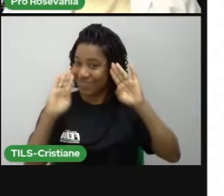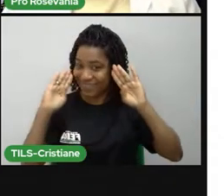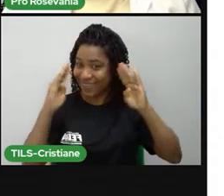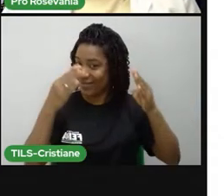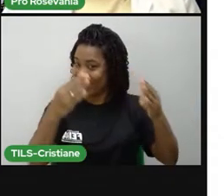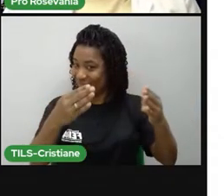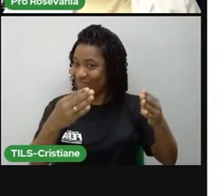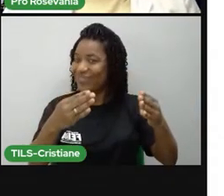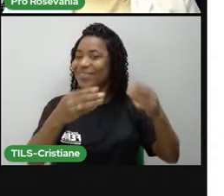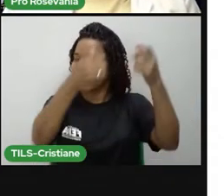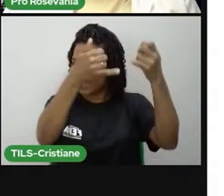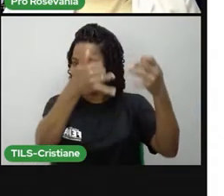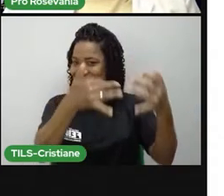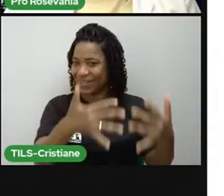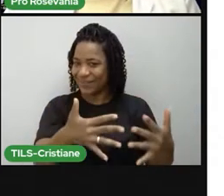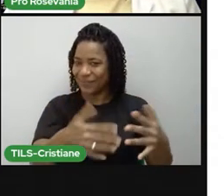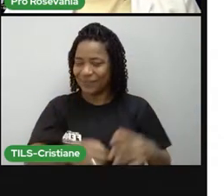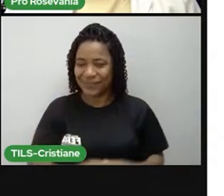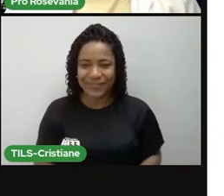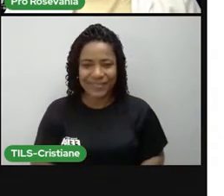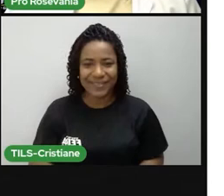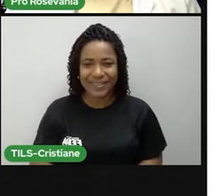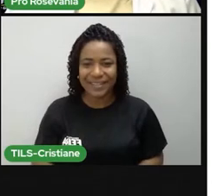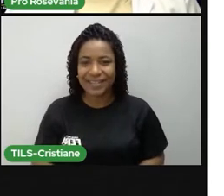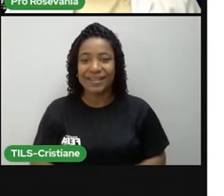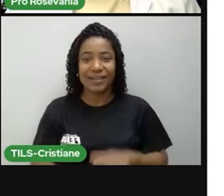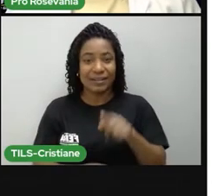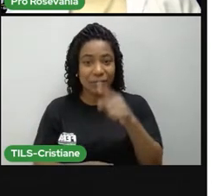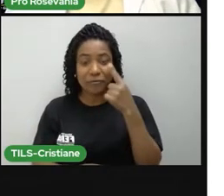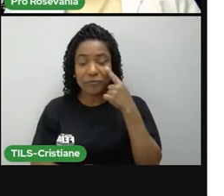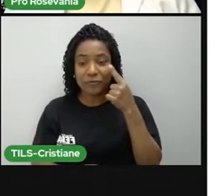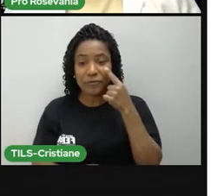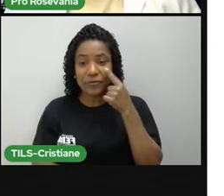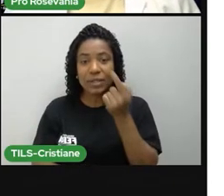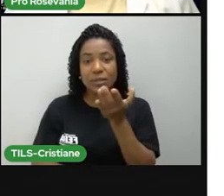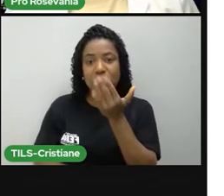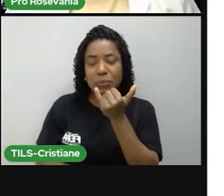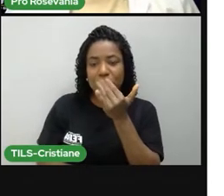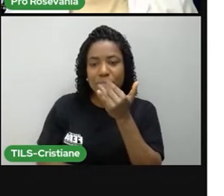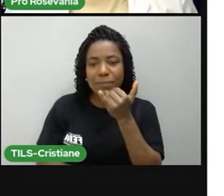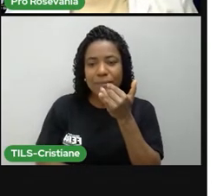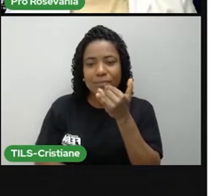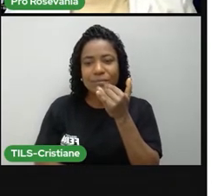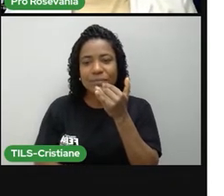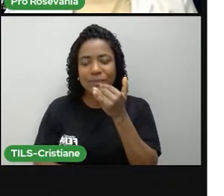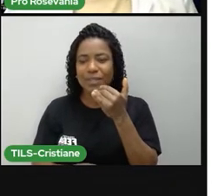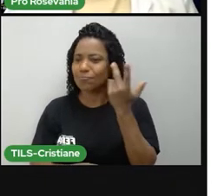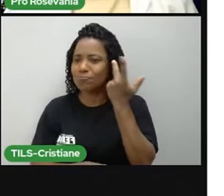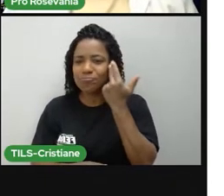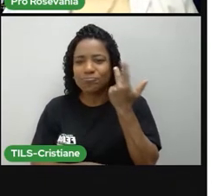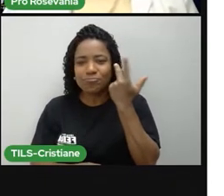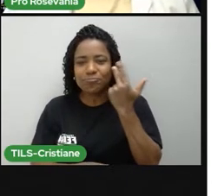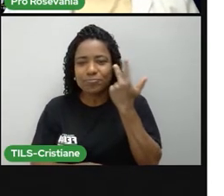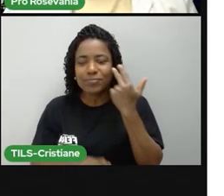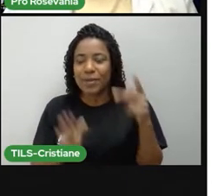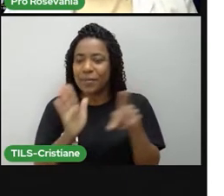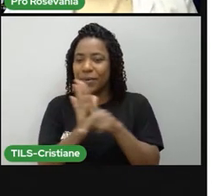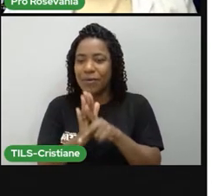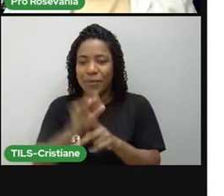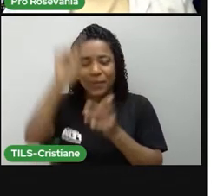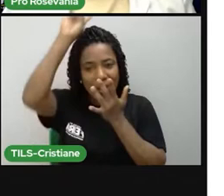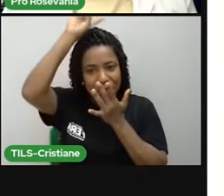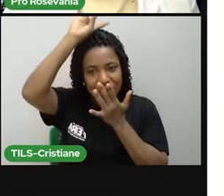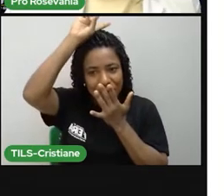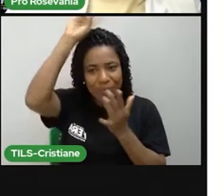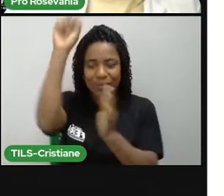Aí, eu separei aqui algumas coisas, o que é bem marcante mesmo, essa alimentação natural, né, que faz parte da cultura indígena, a questão das